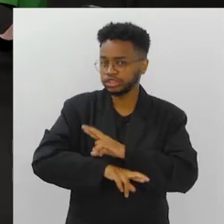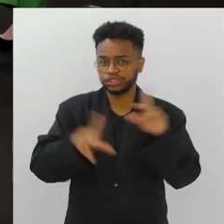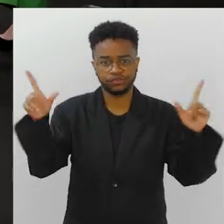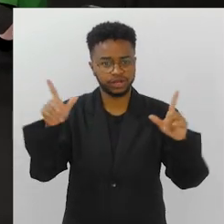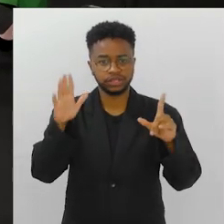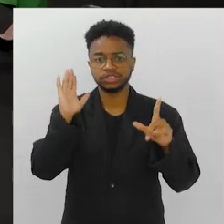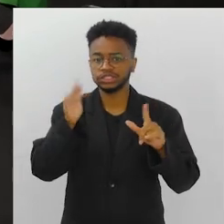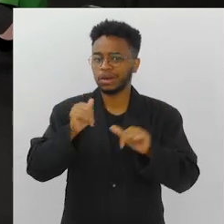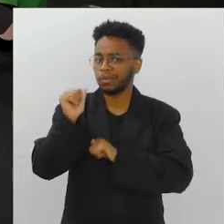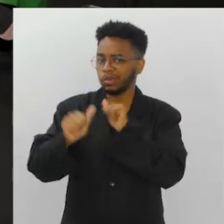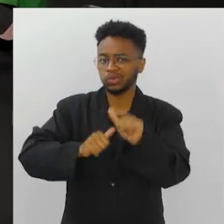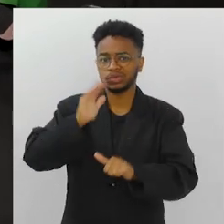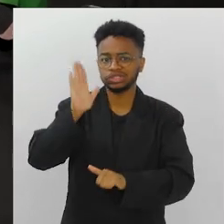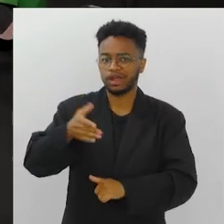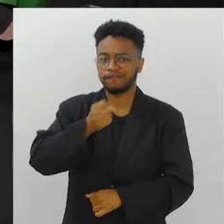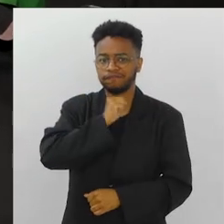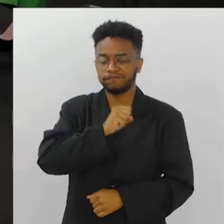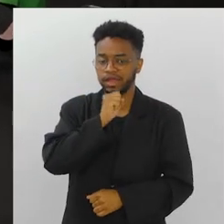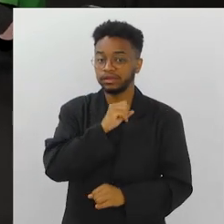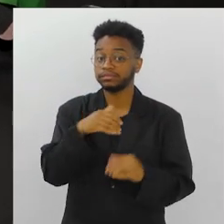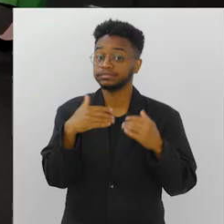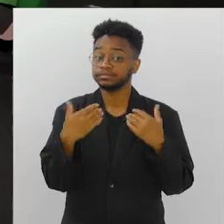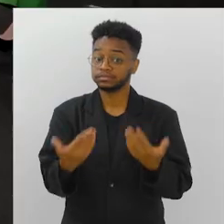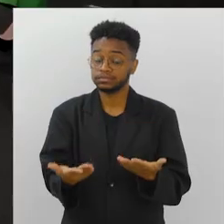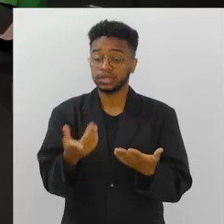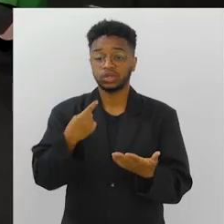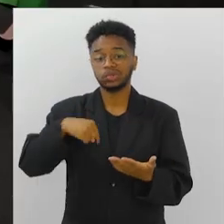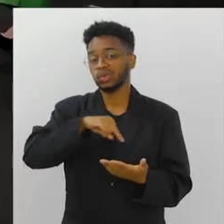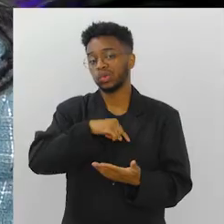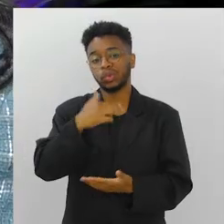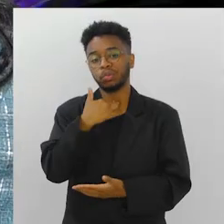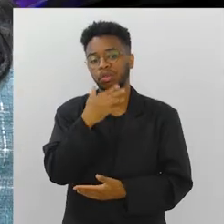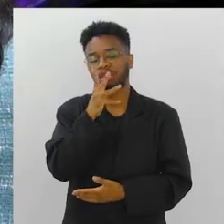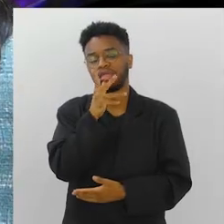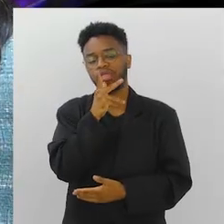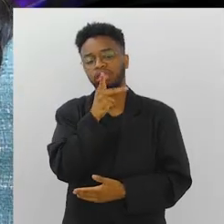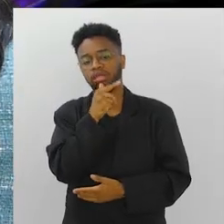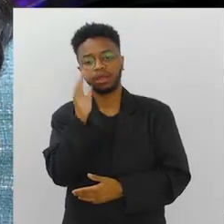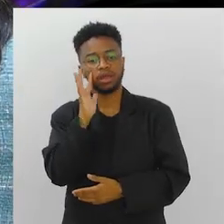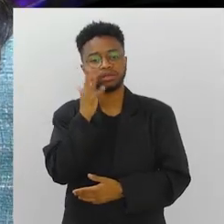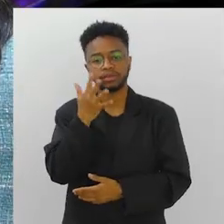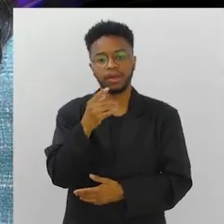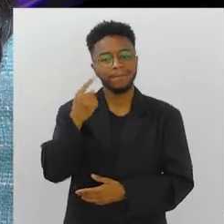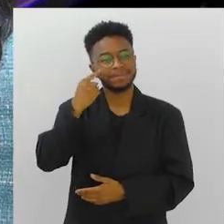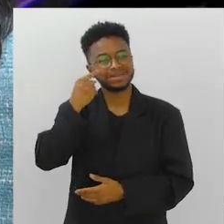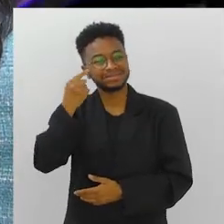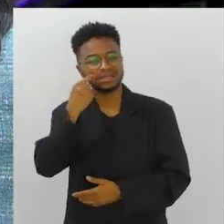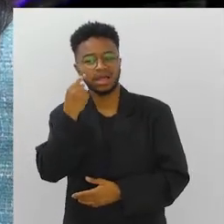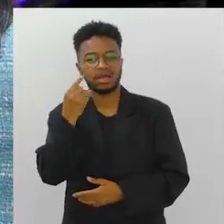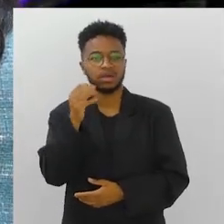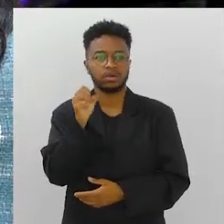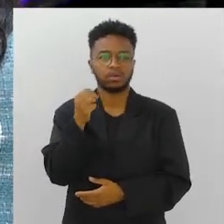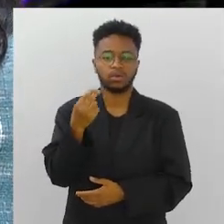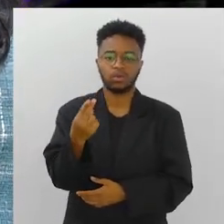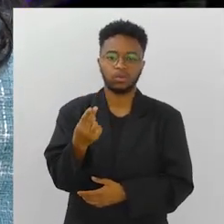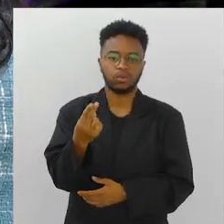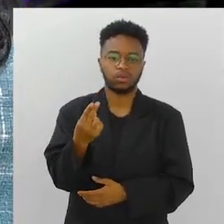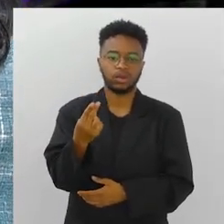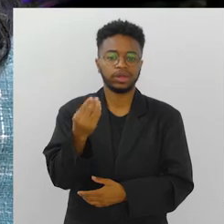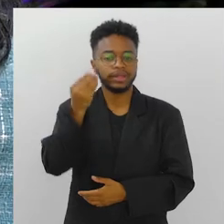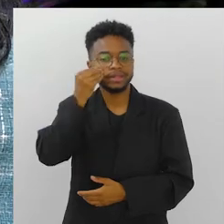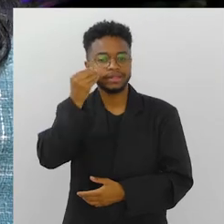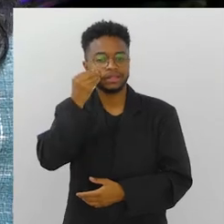ela já é obsoleta, já mudou, já mudou, a gente precisa, não pode ter a lentidão de pensar em